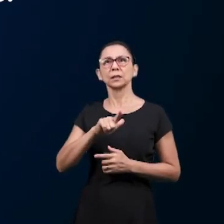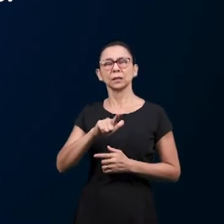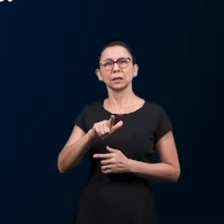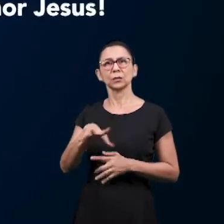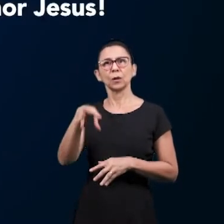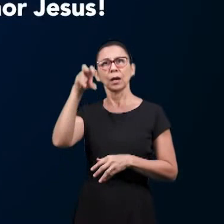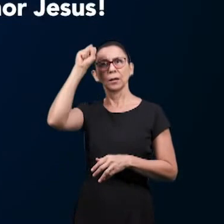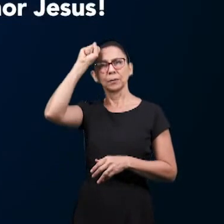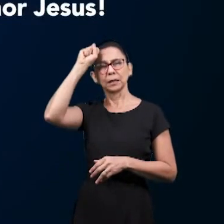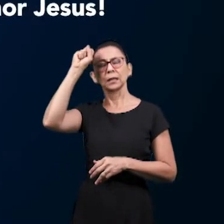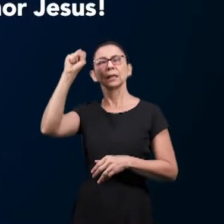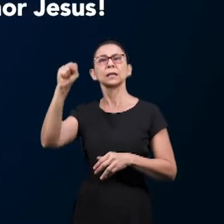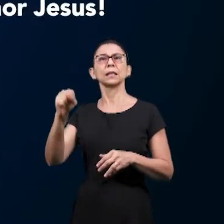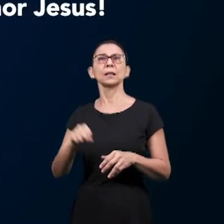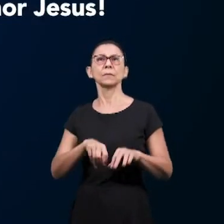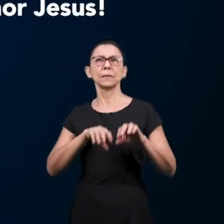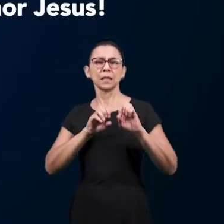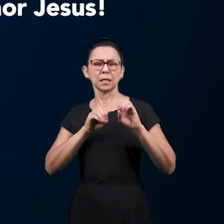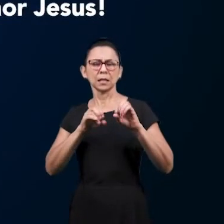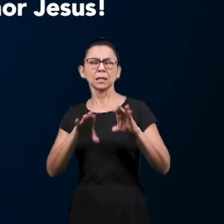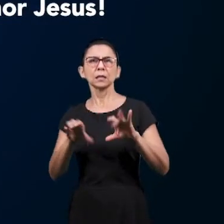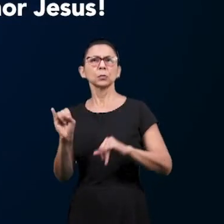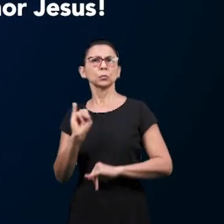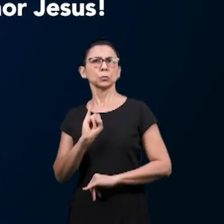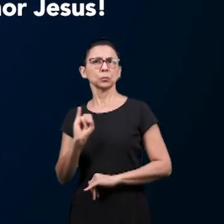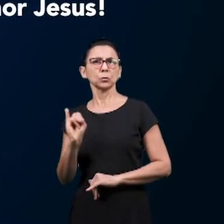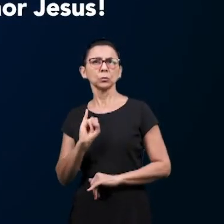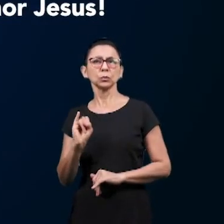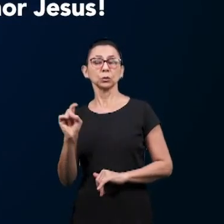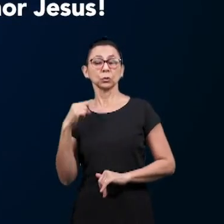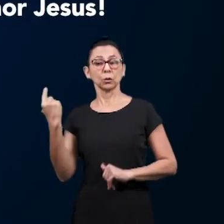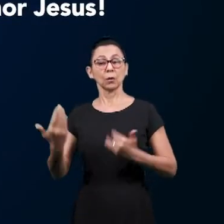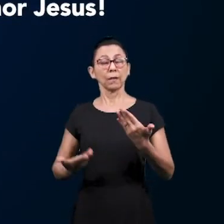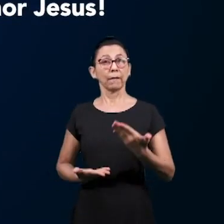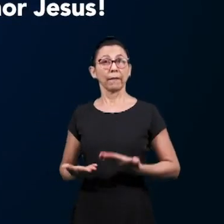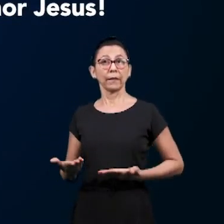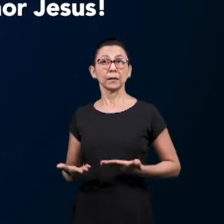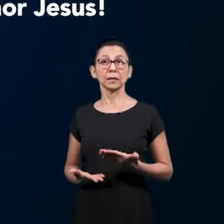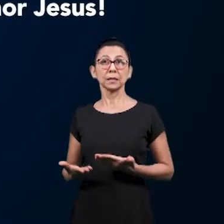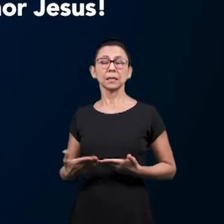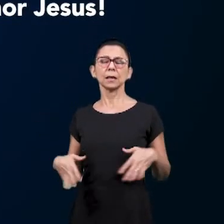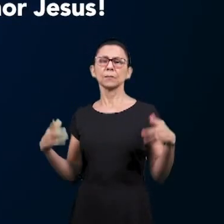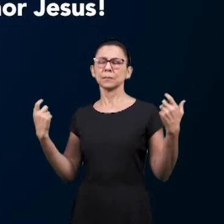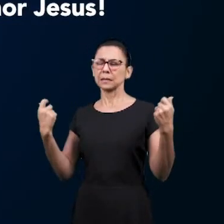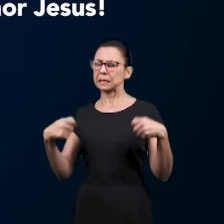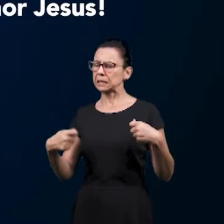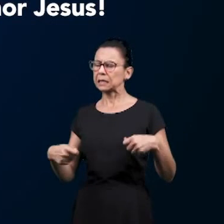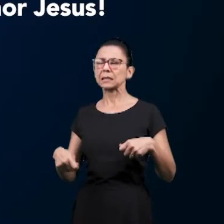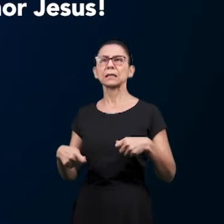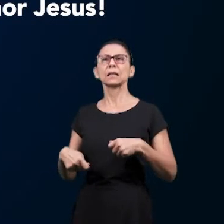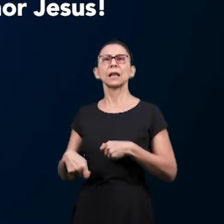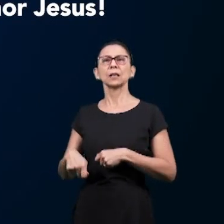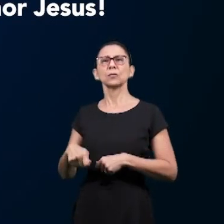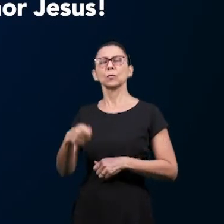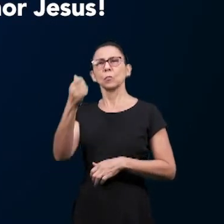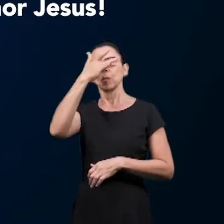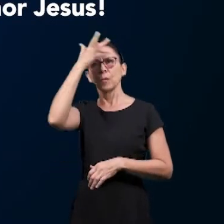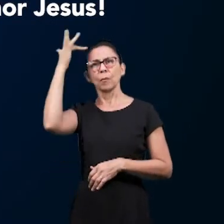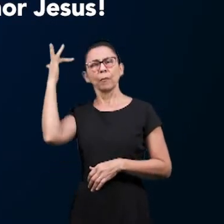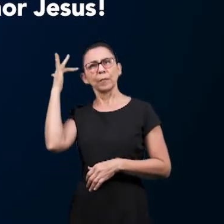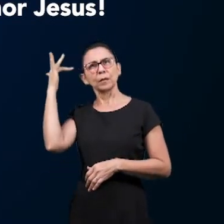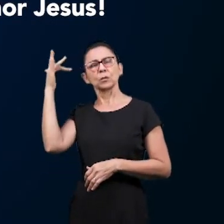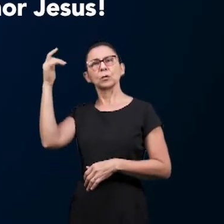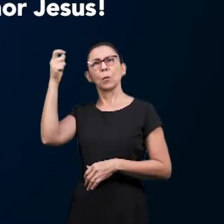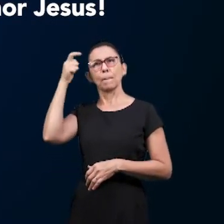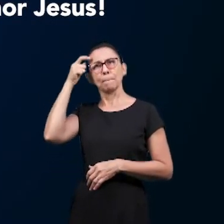em cada estudo. Este ensino é muito útil, pois nós como cérebros sempre temos a necessidade de ter alguém